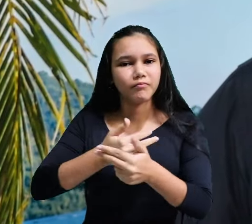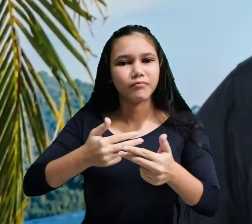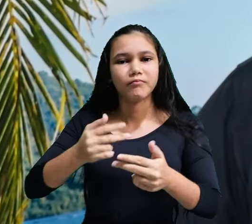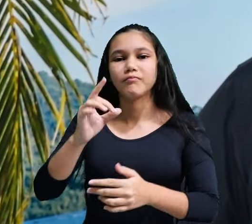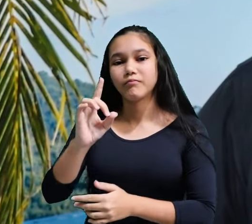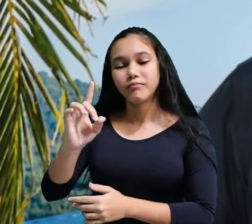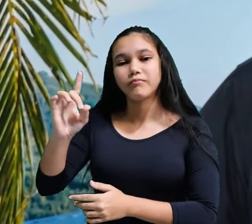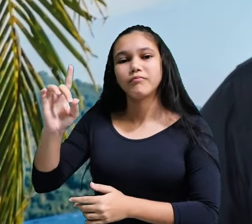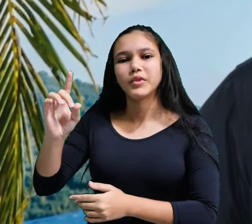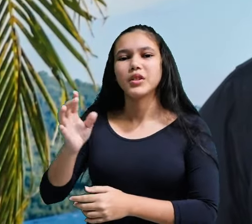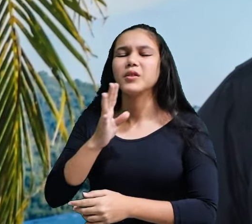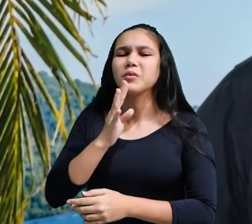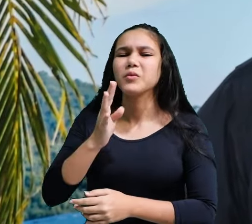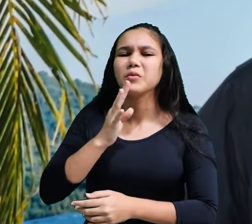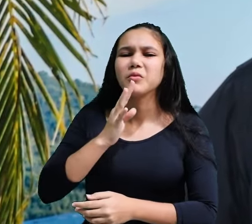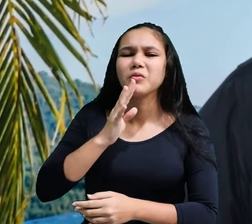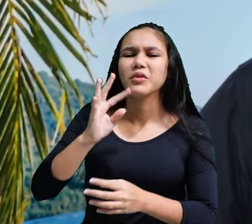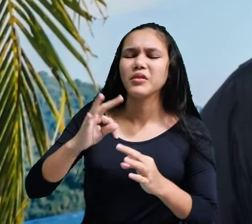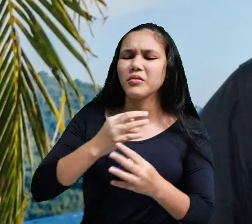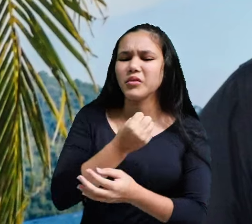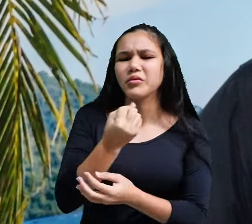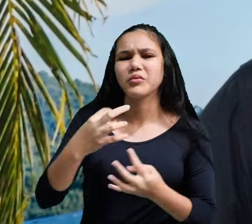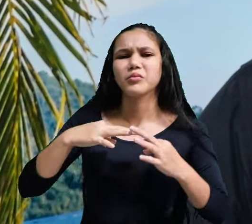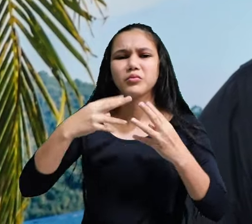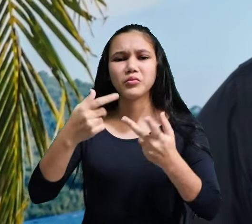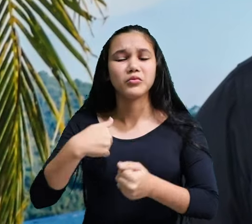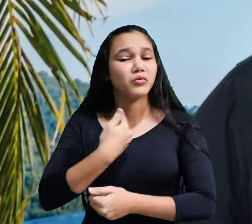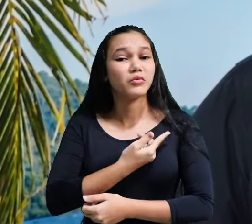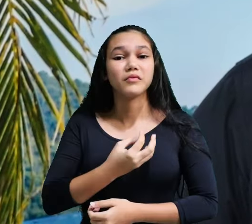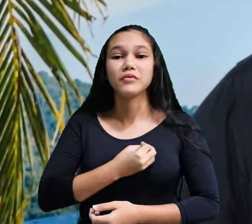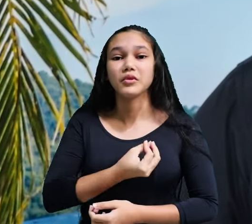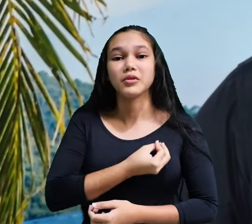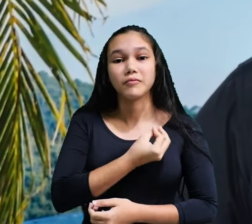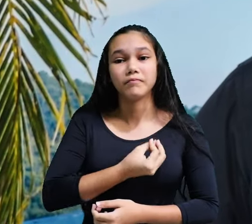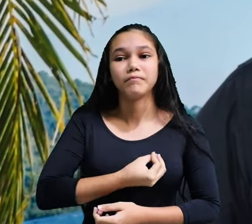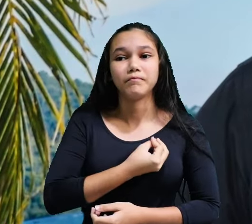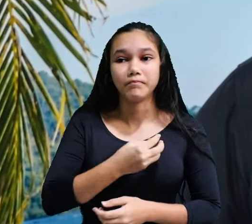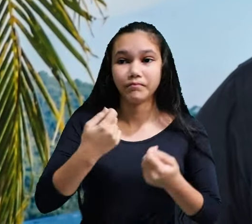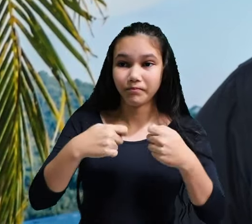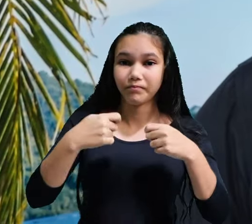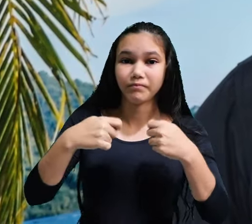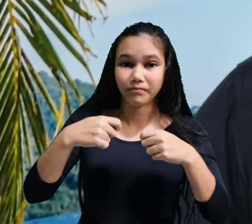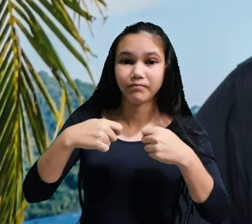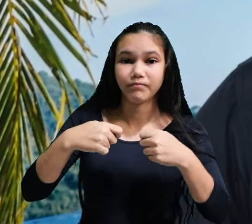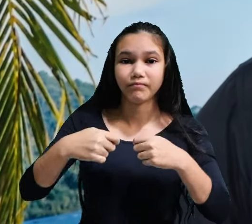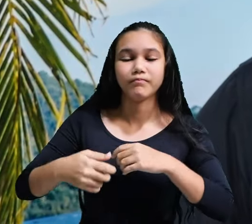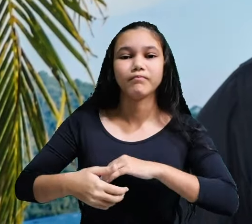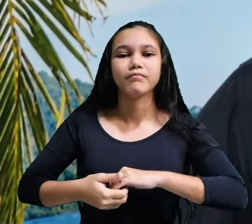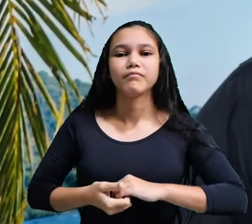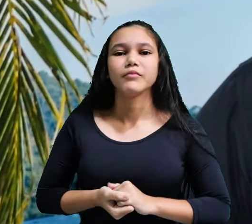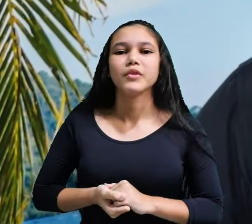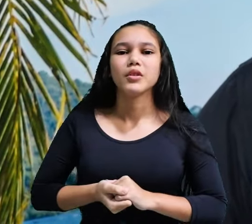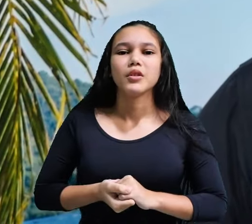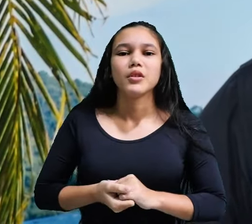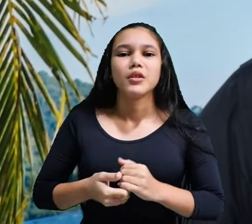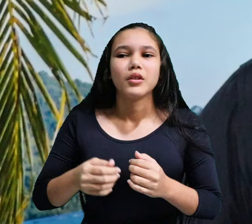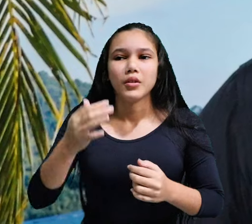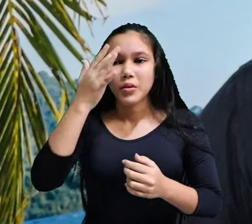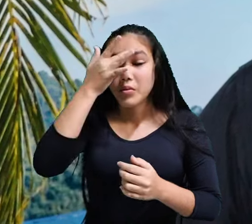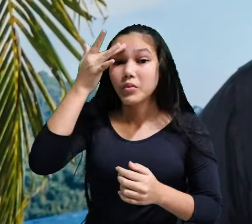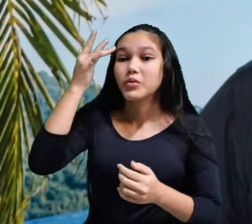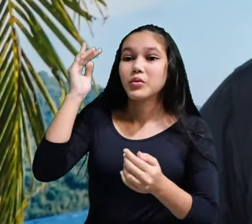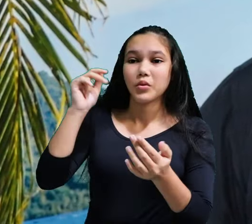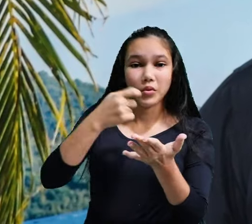a Ele se conhece todas as nossas necessidades? R. Tasker, em seu comentário